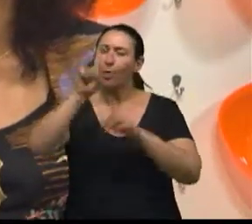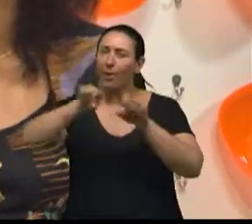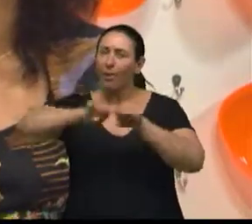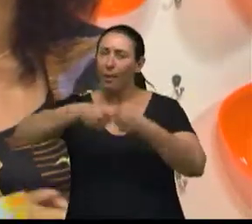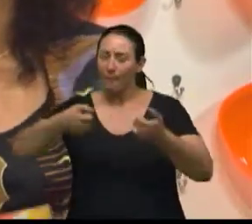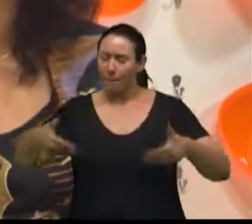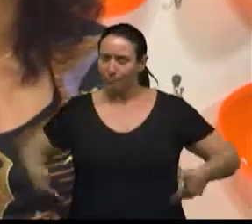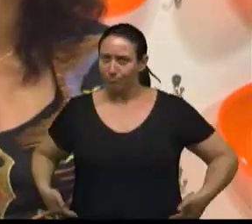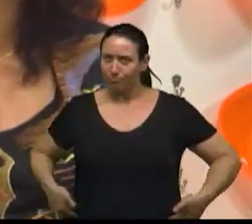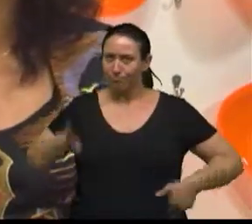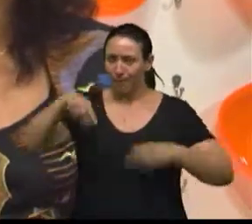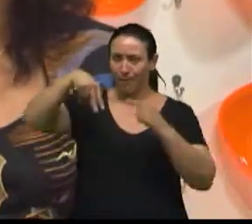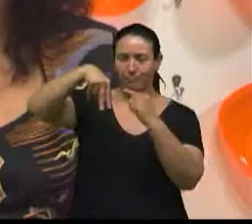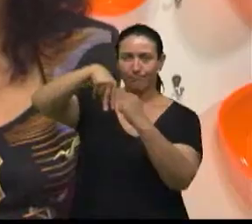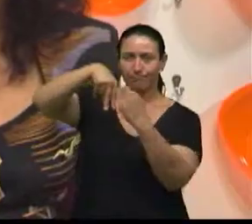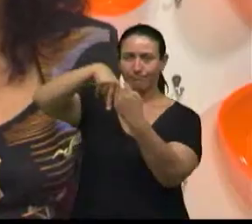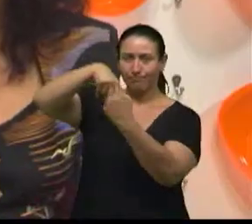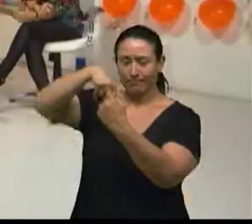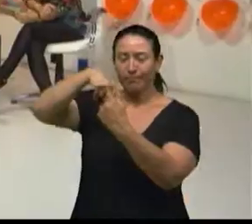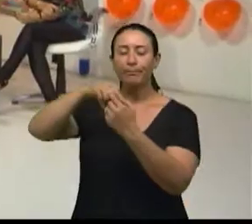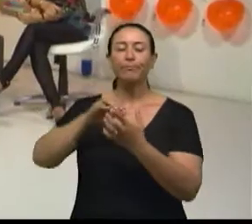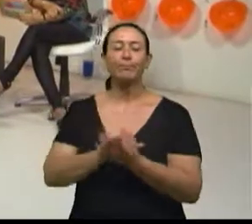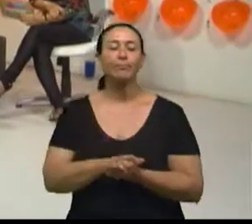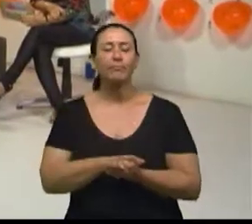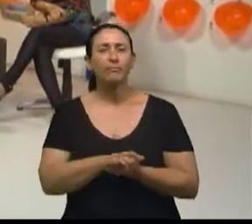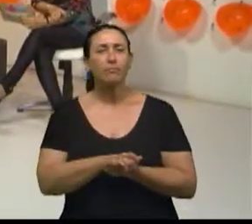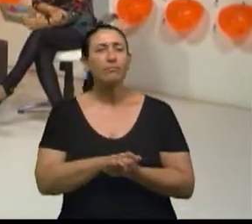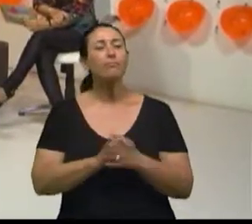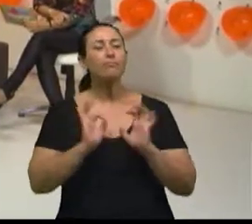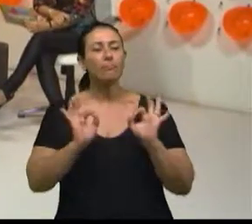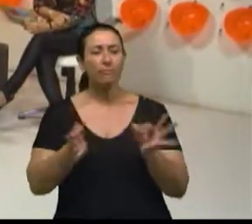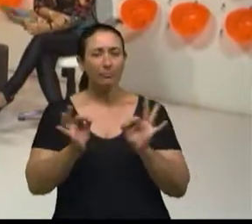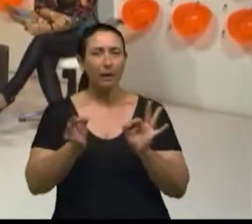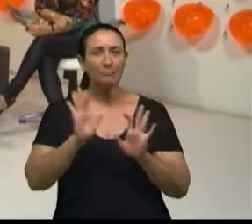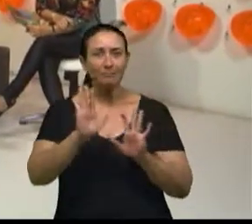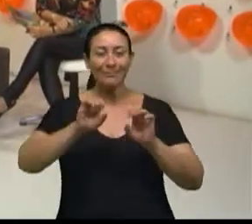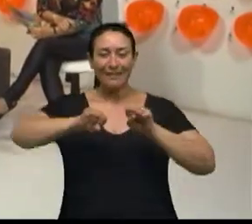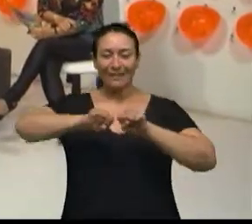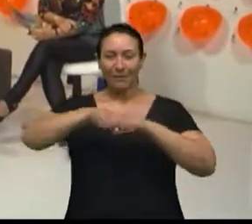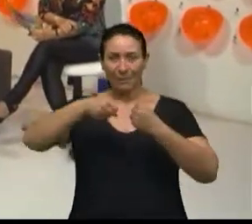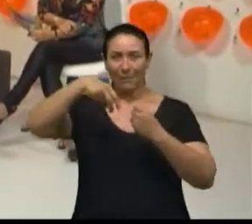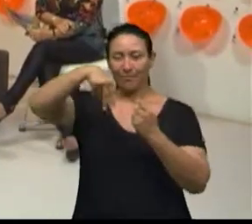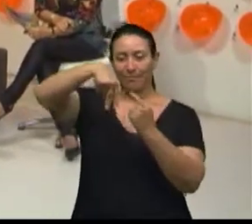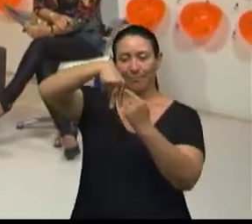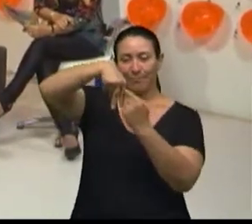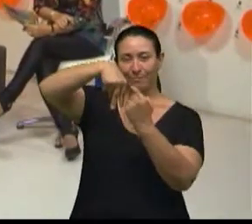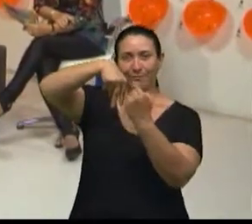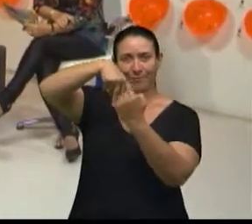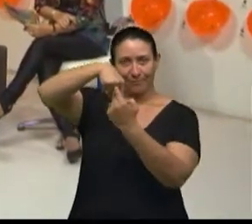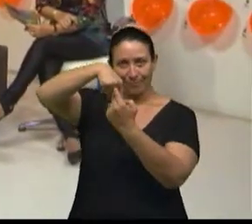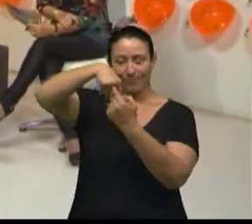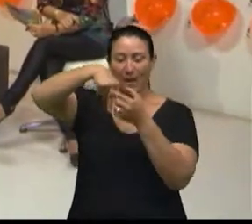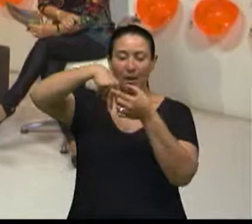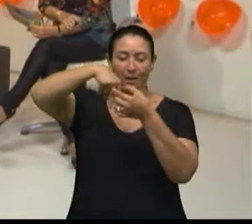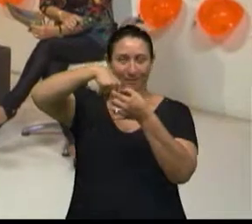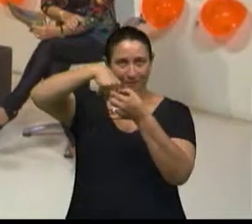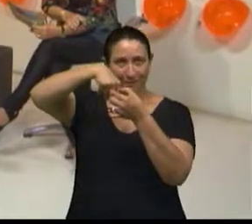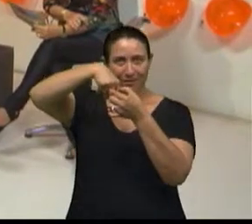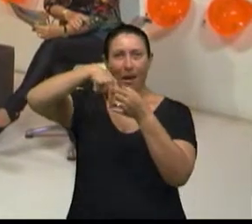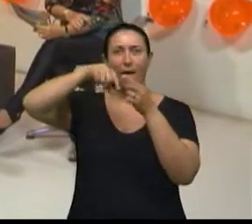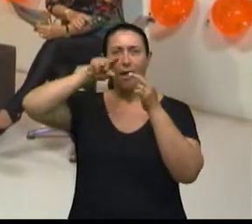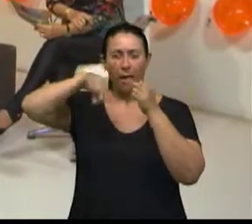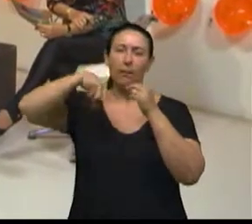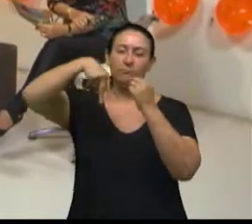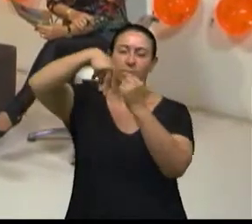falar de fratura no quadril. Exatamente. A fratura do quadril, como a gente estava dizendo, a chamada fratura trocantérica e fratura do colo do